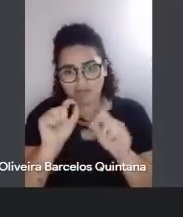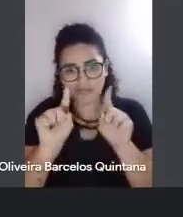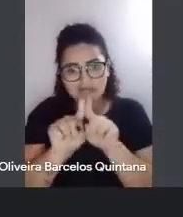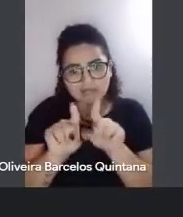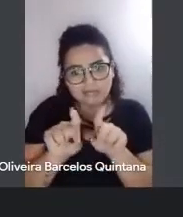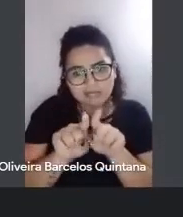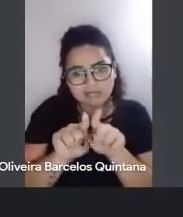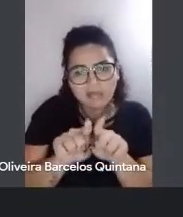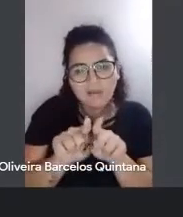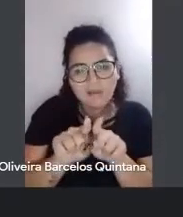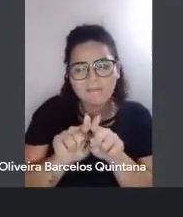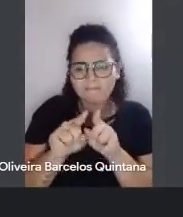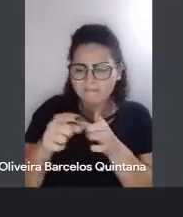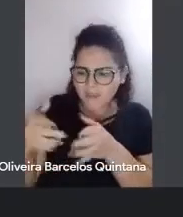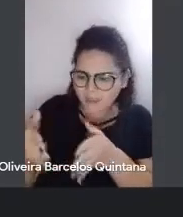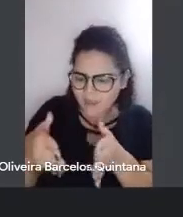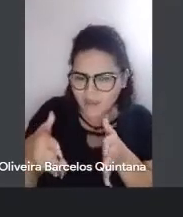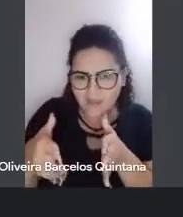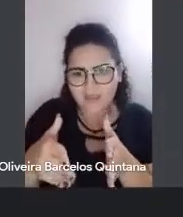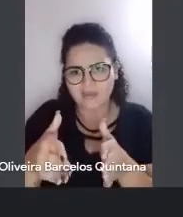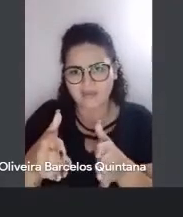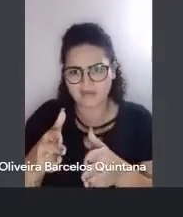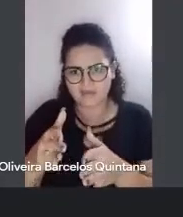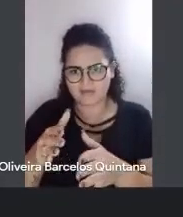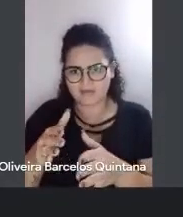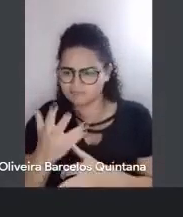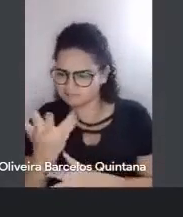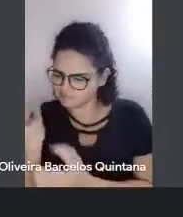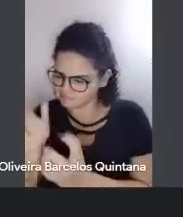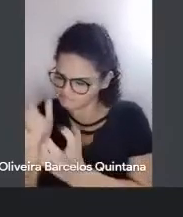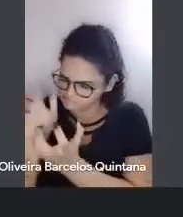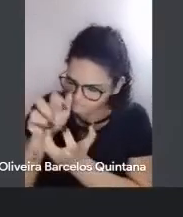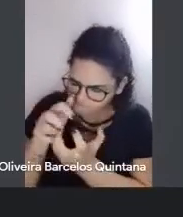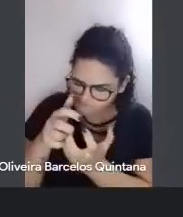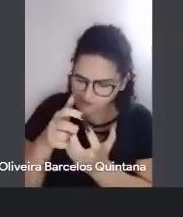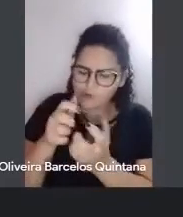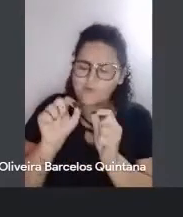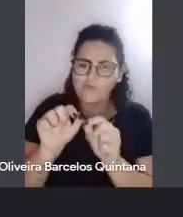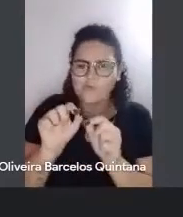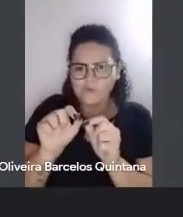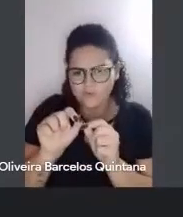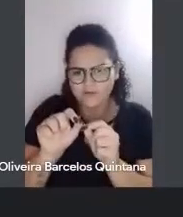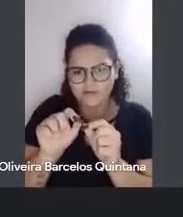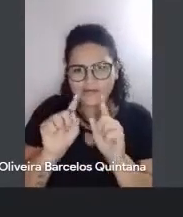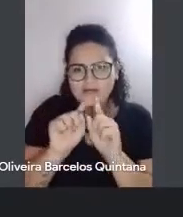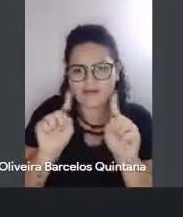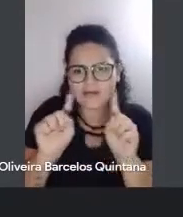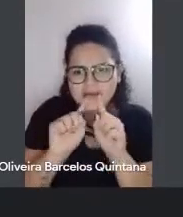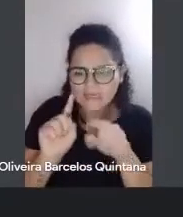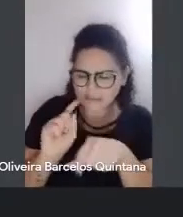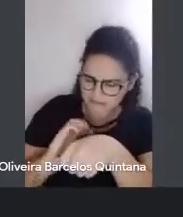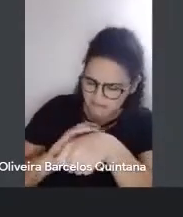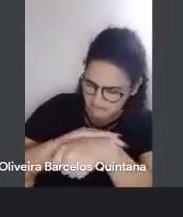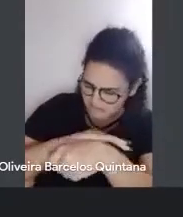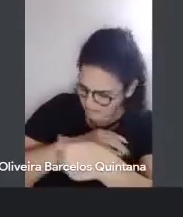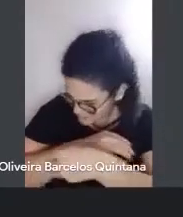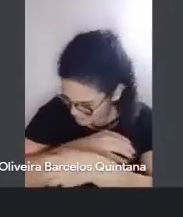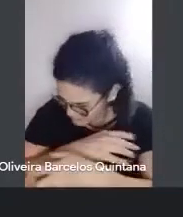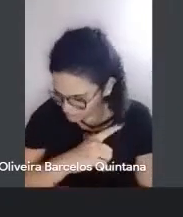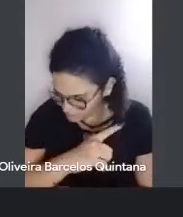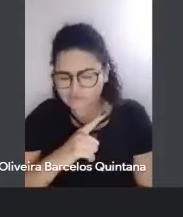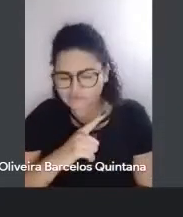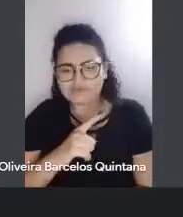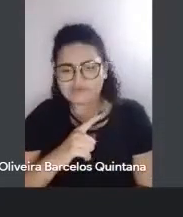estrídulo estreptar de maxilas percutindo os queixados de canela ruiva, correm pelos tabuleiros